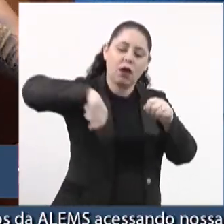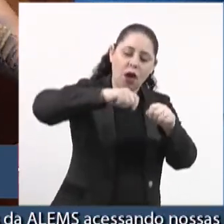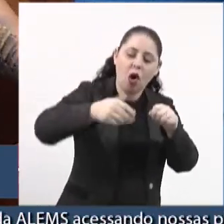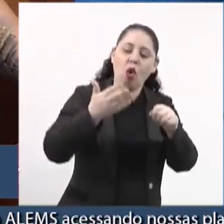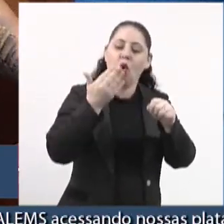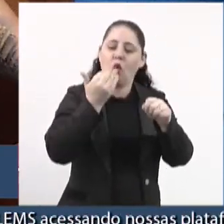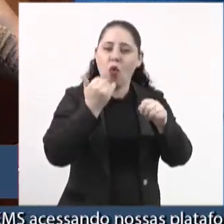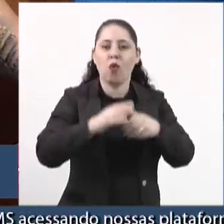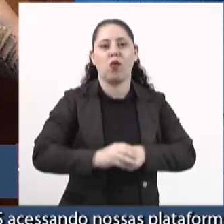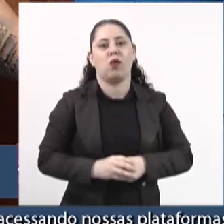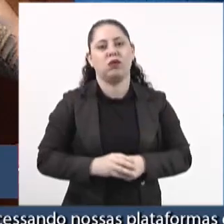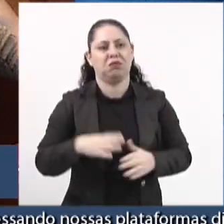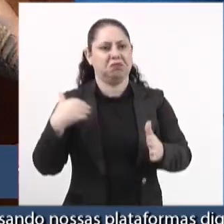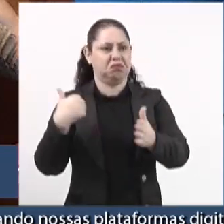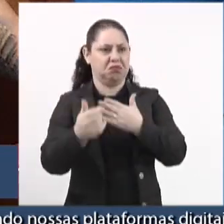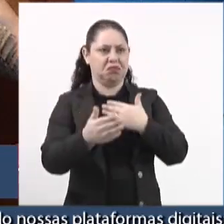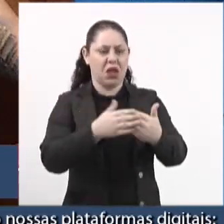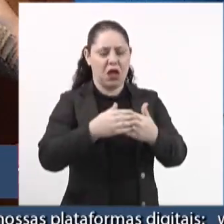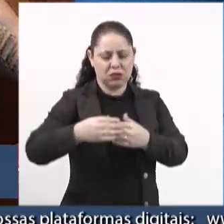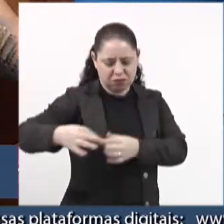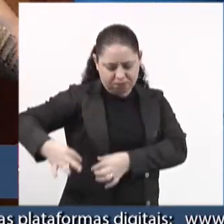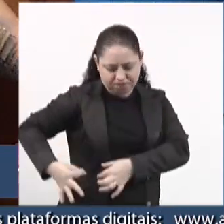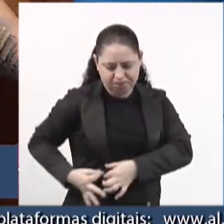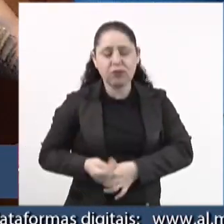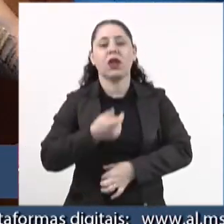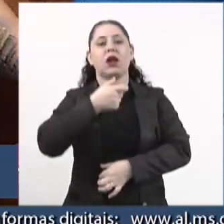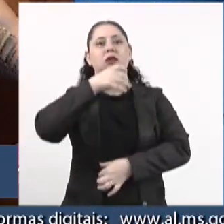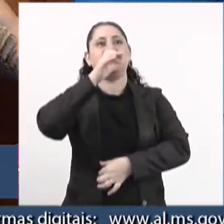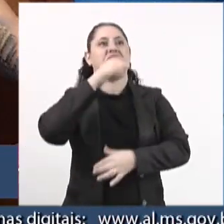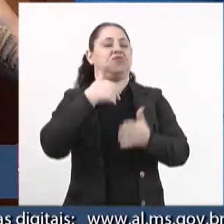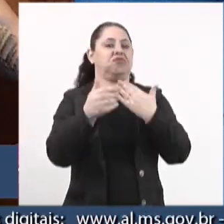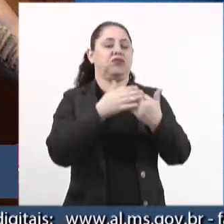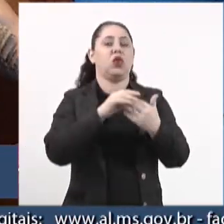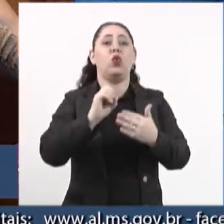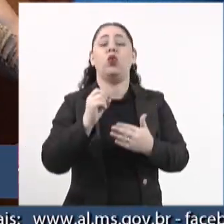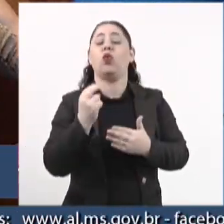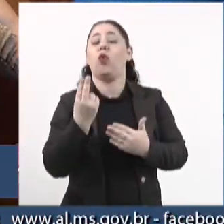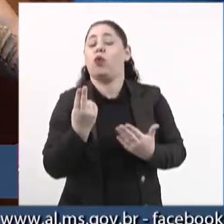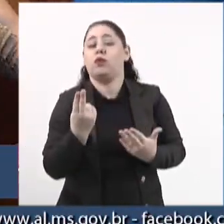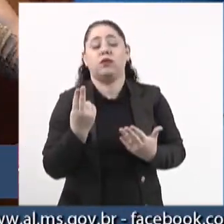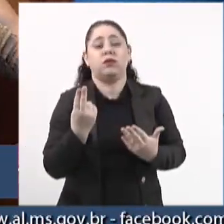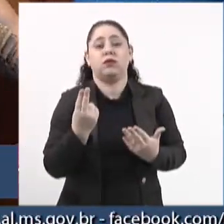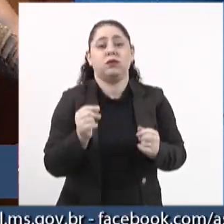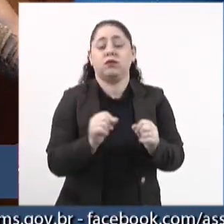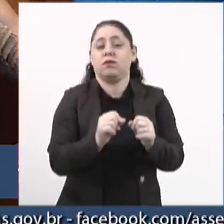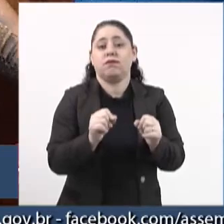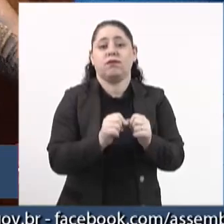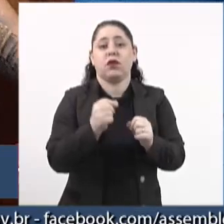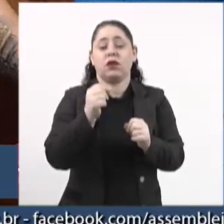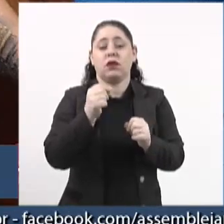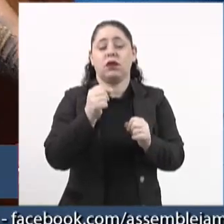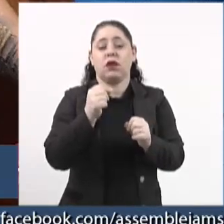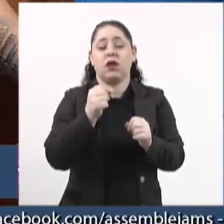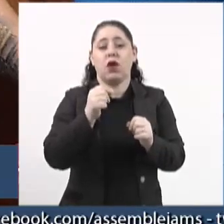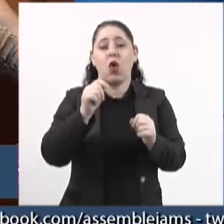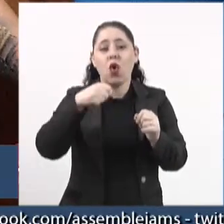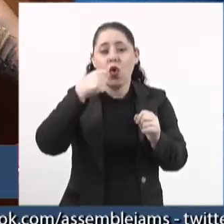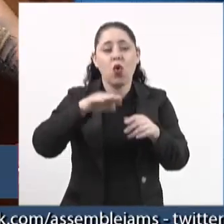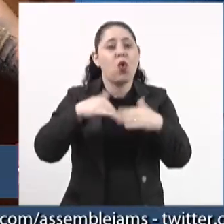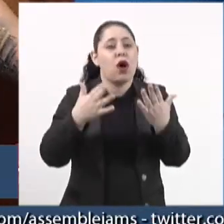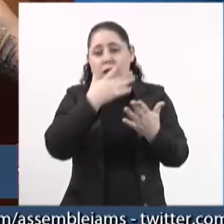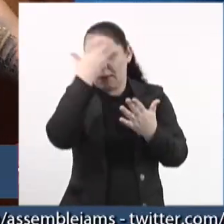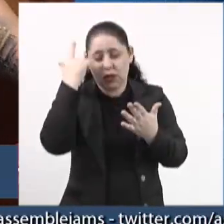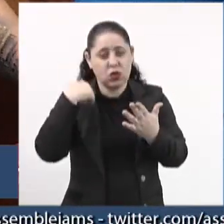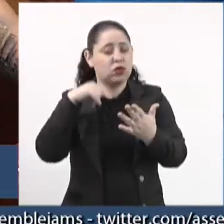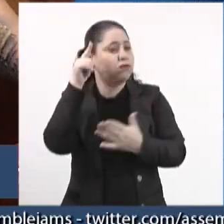seja parenteral, enteral, ou uma alimentação vioral. Quando o